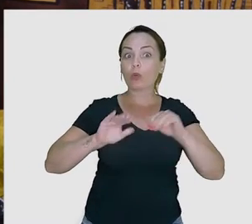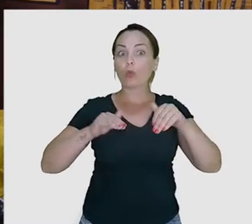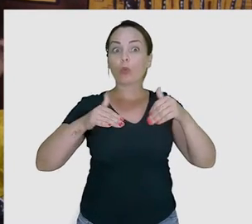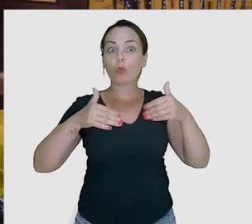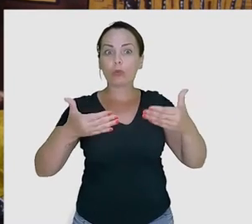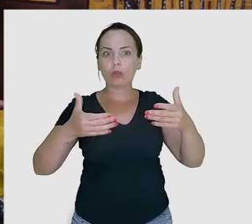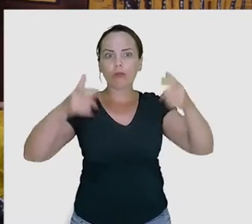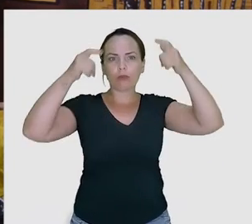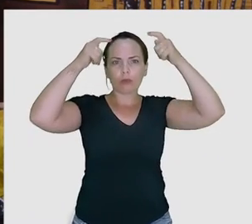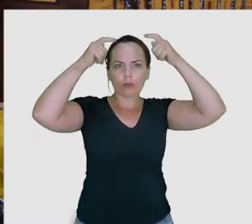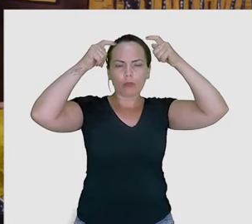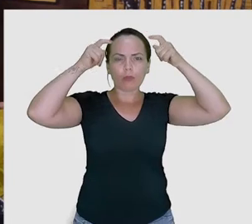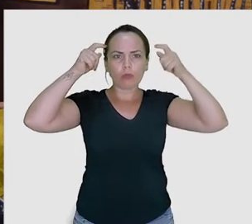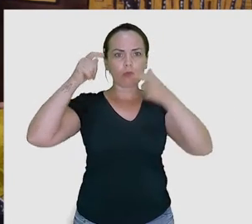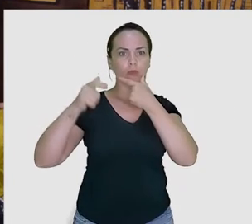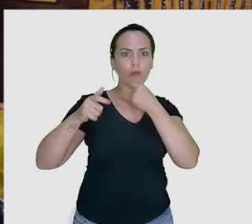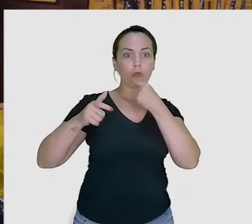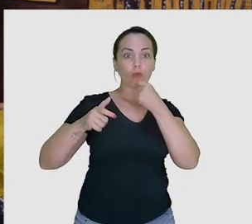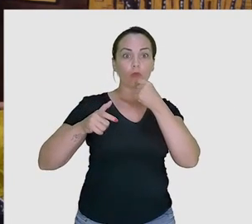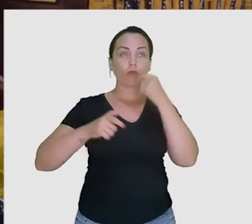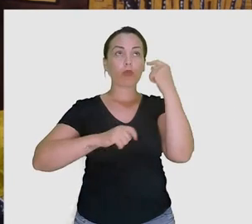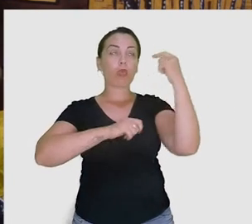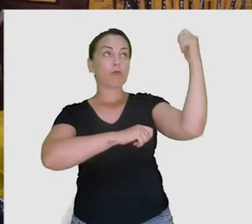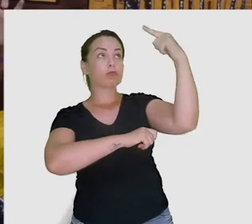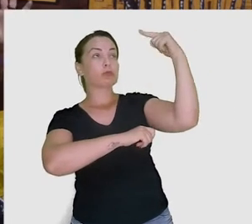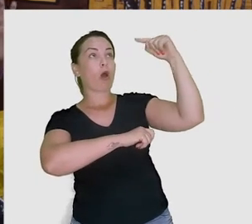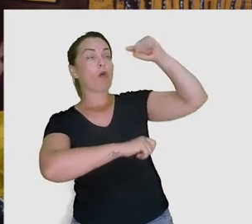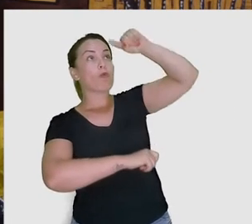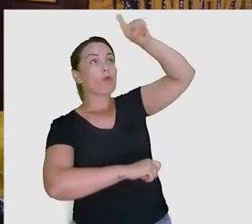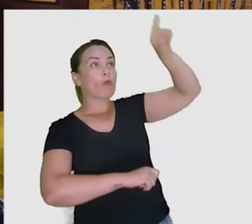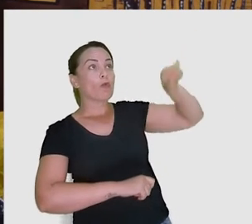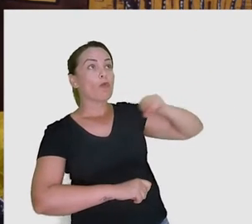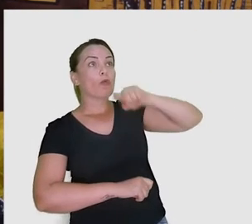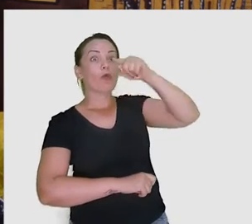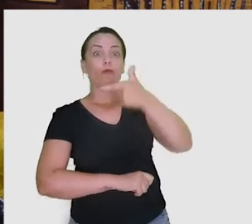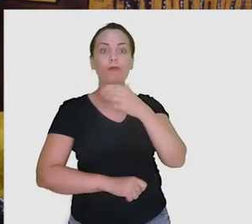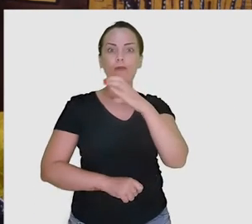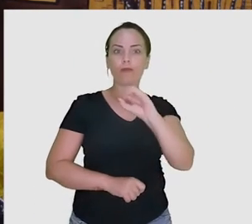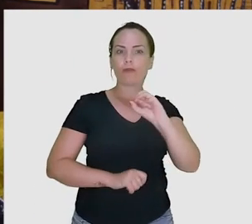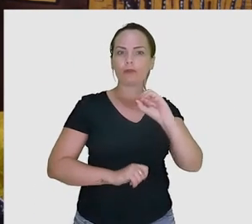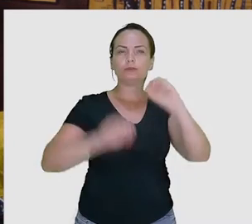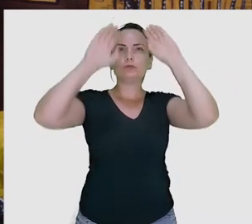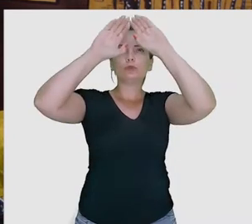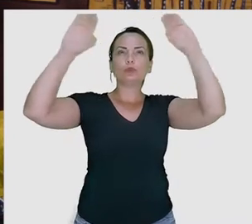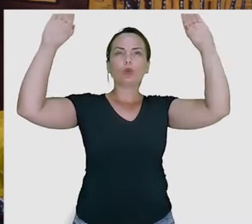desse vinte voltas em torno do sol, todo o céu se apagaria.